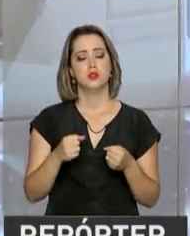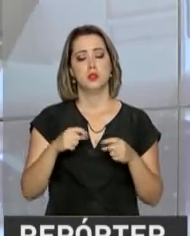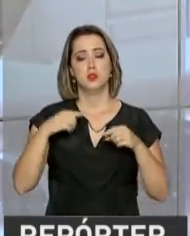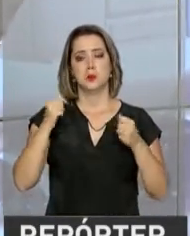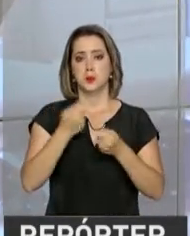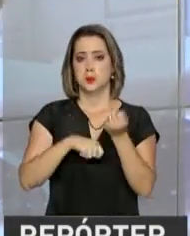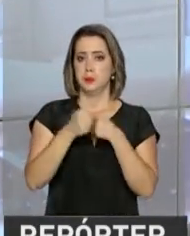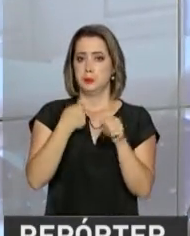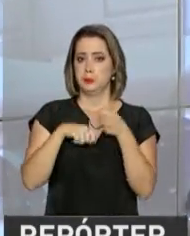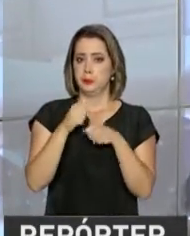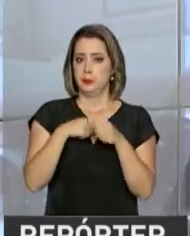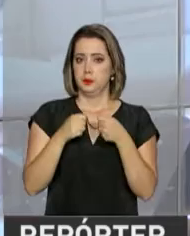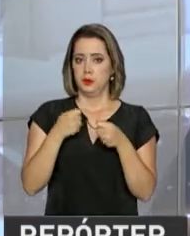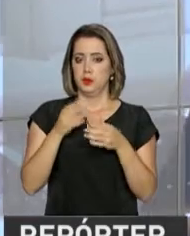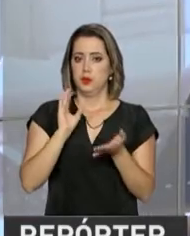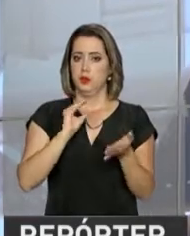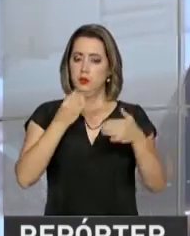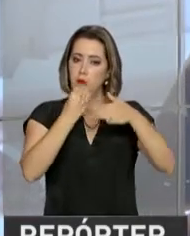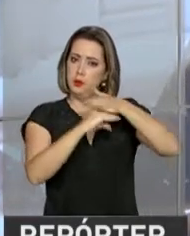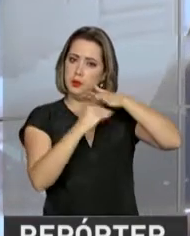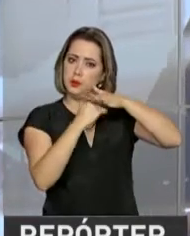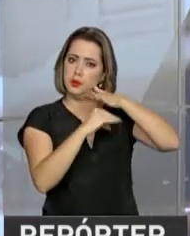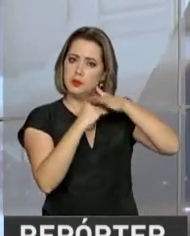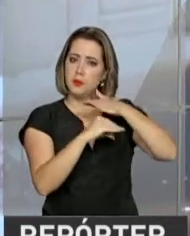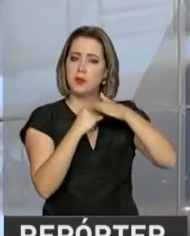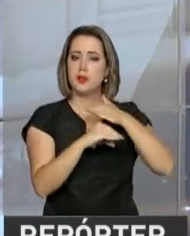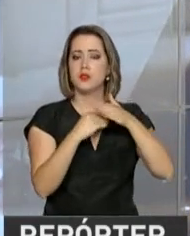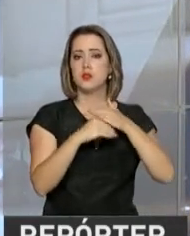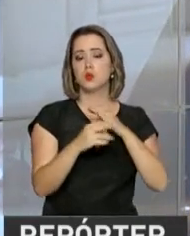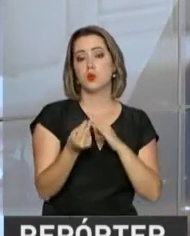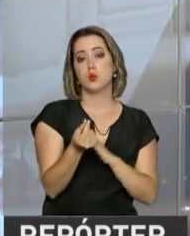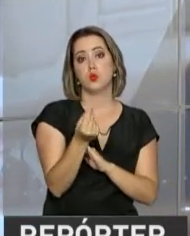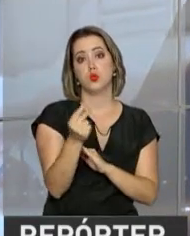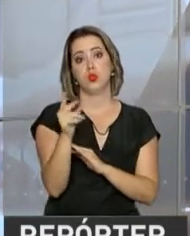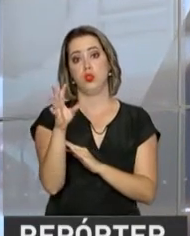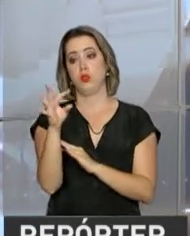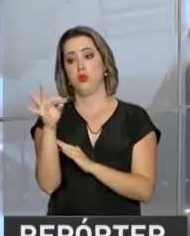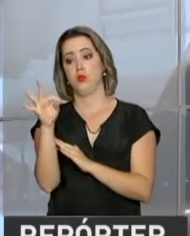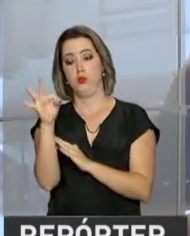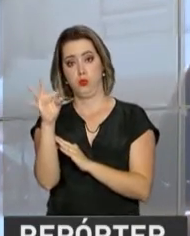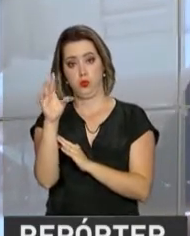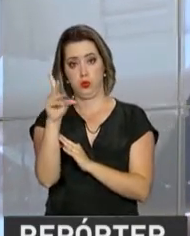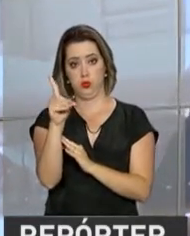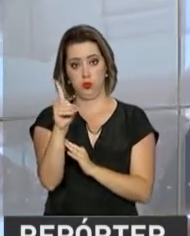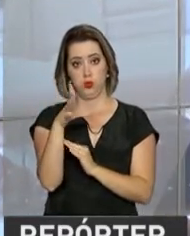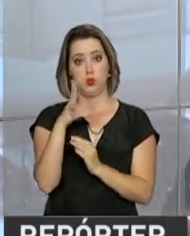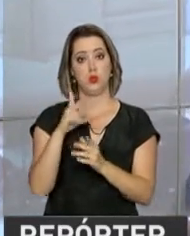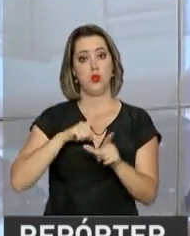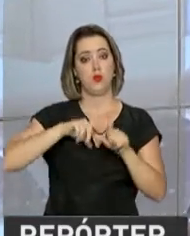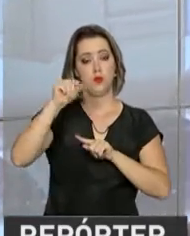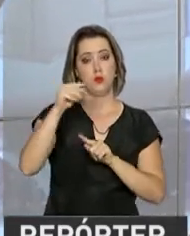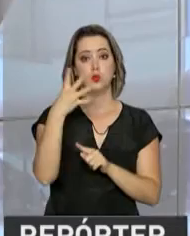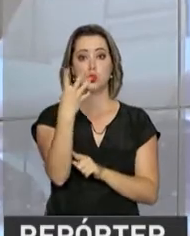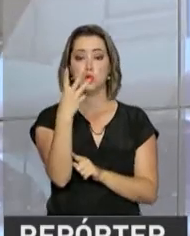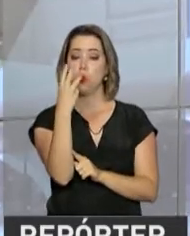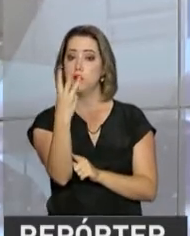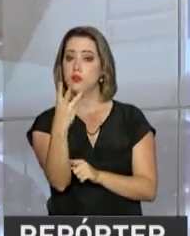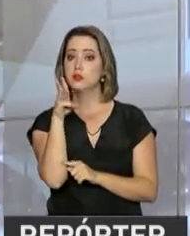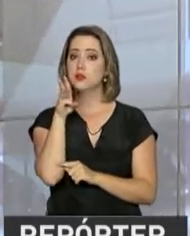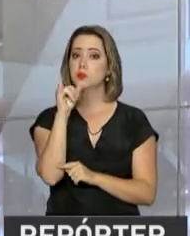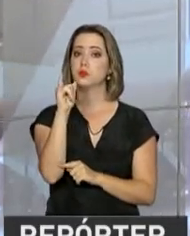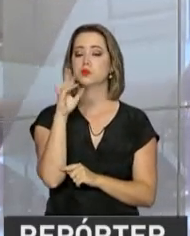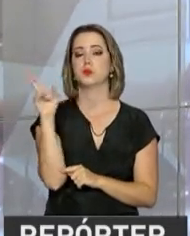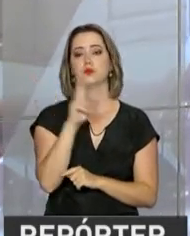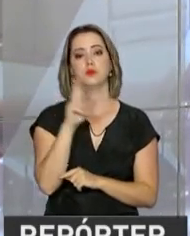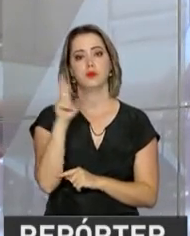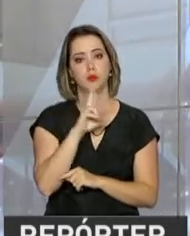aplicações no Tesouro Direto bateram recorde. Em fevereiro, o volume total de recursos chegou a quase 43 bilhões de